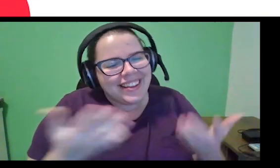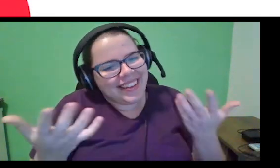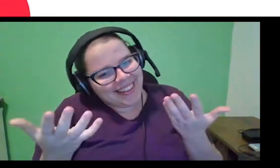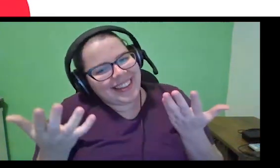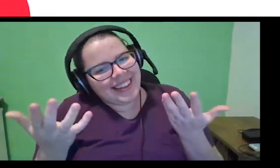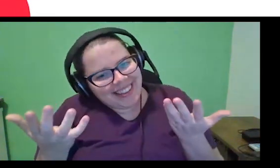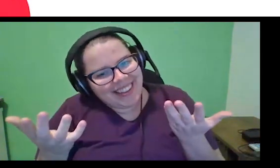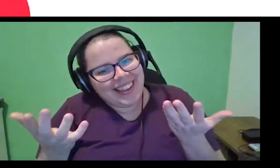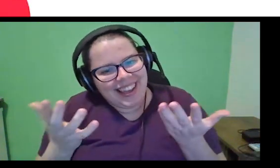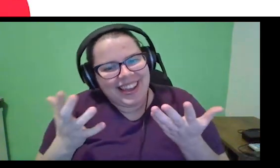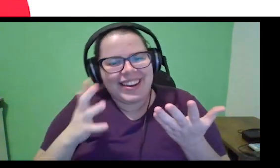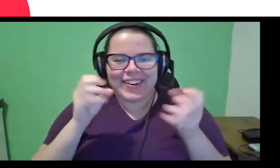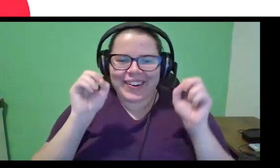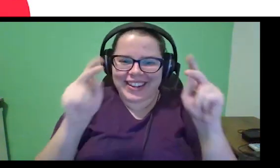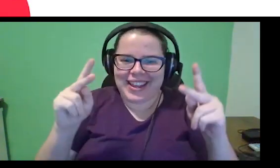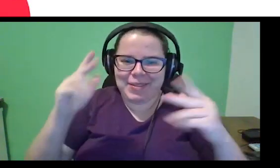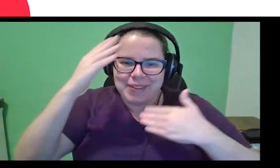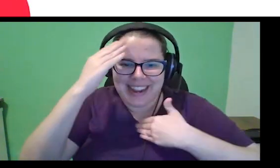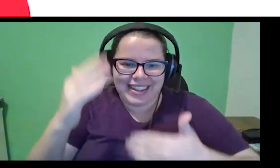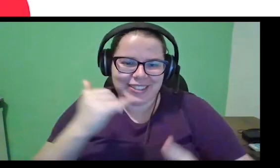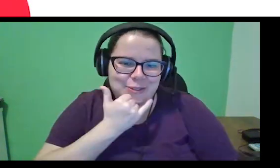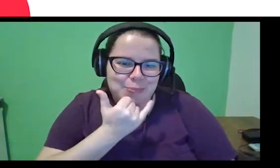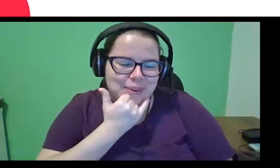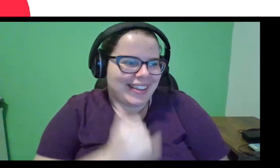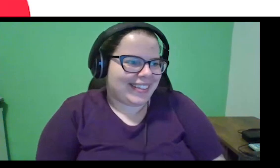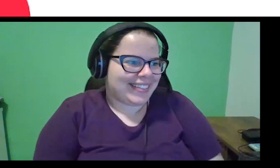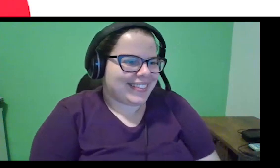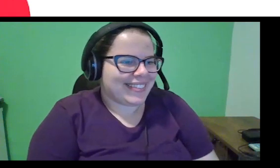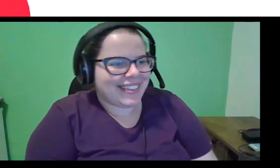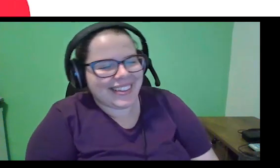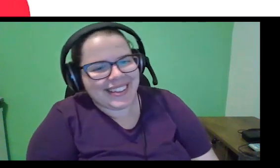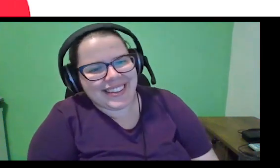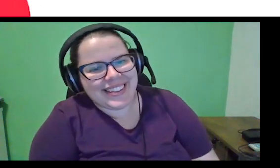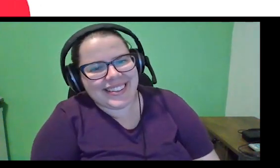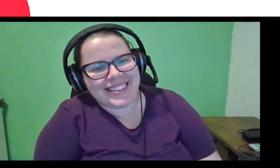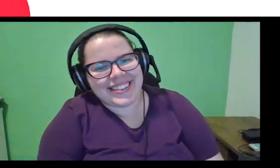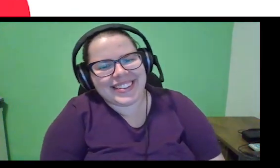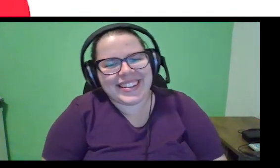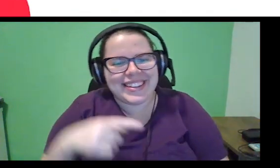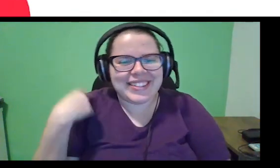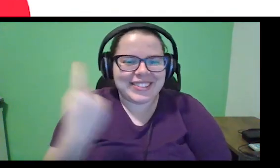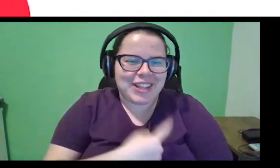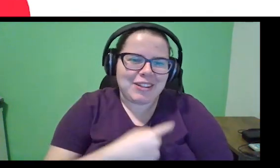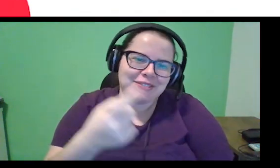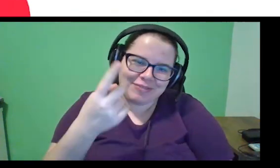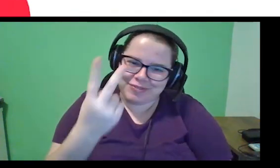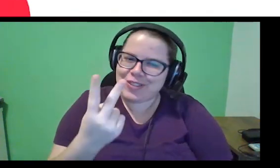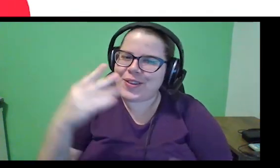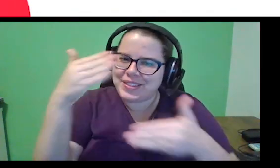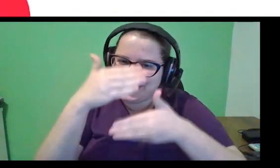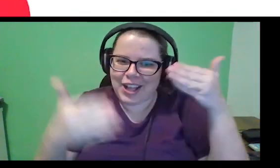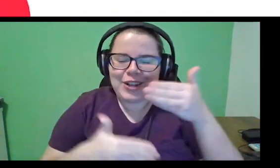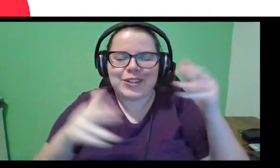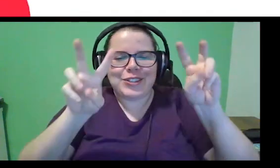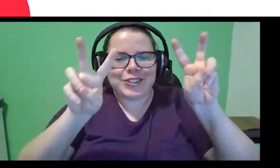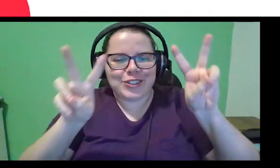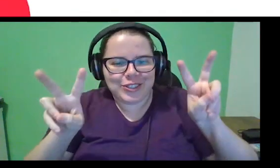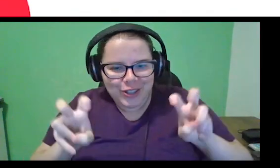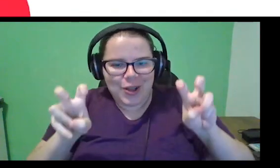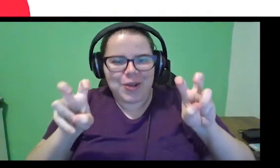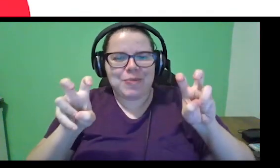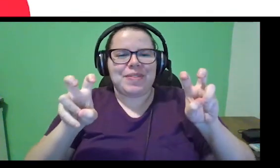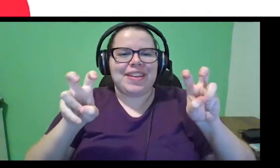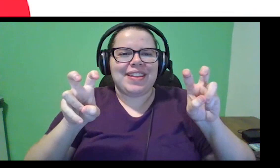horário eu vou seguir. É, ok, obrigada, desculpa aí. Imagina, imagina. Só passamos aqui dois slides. Um eu falei sobre